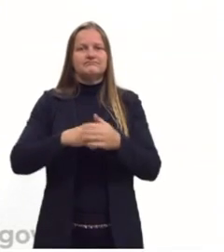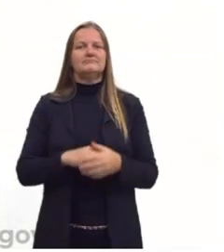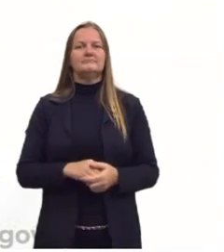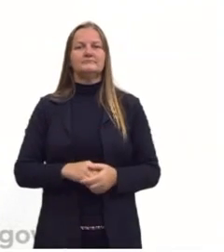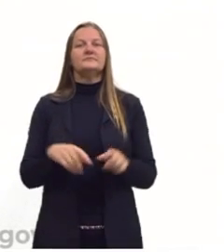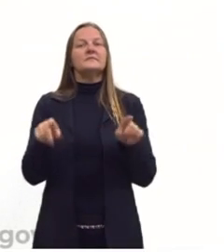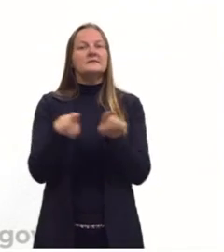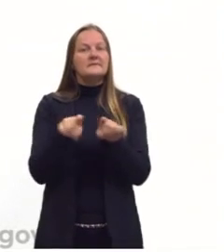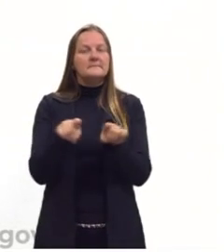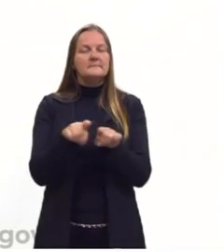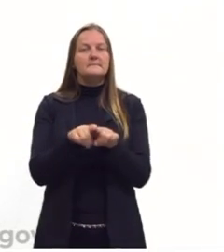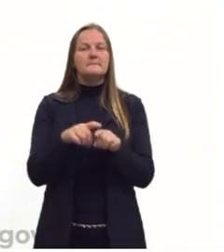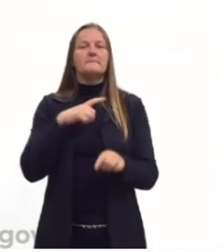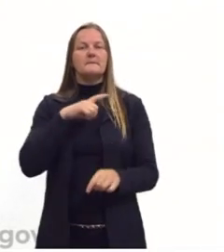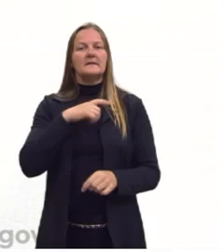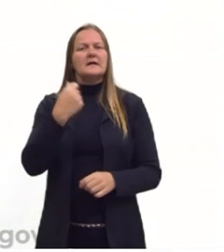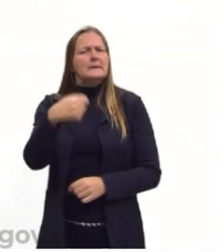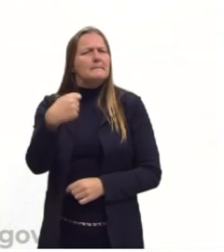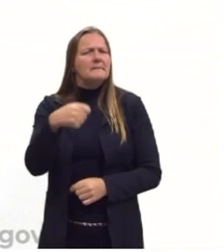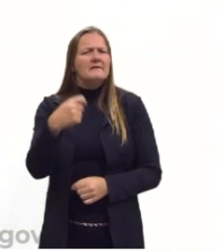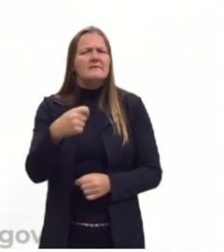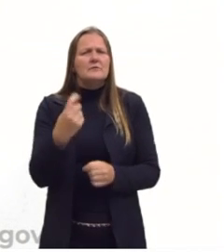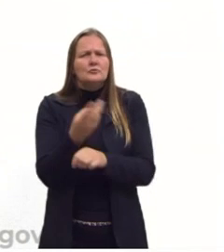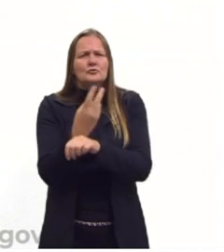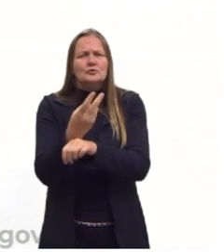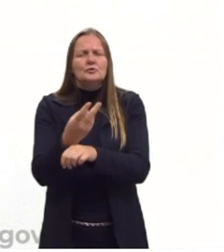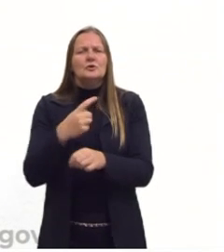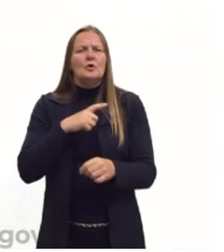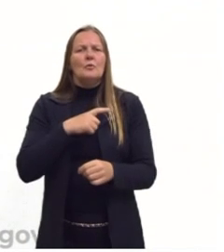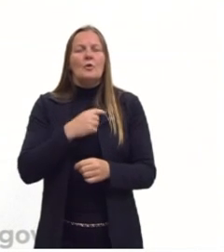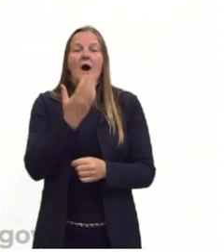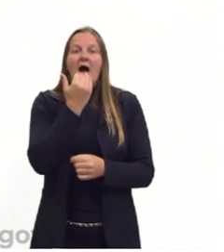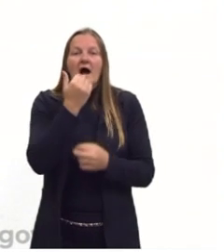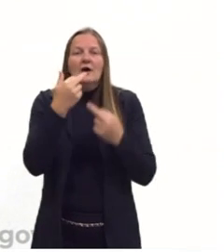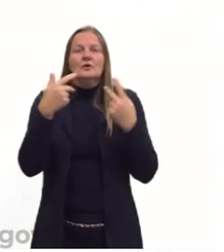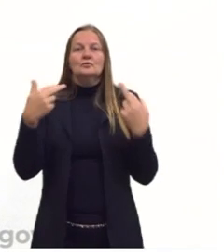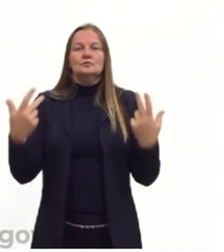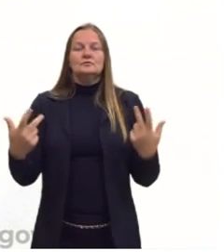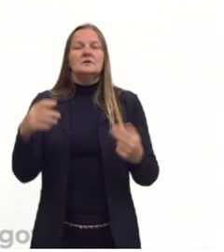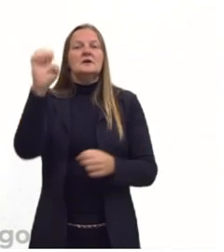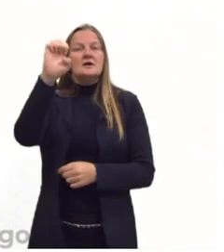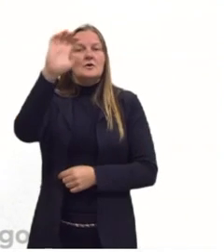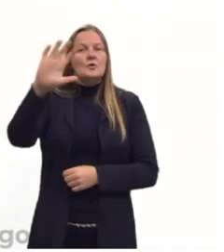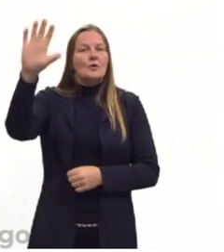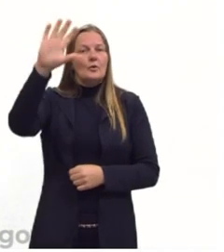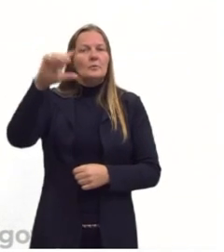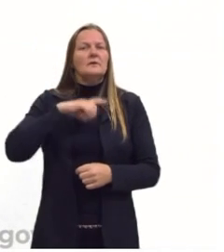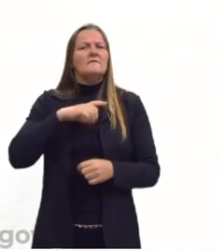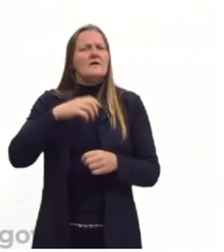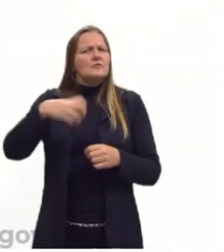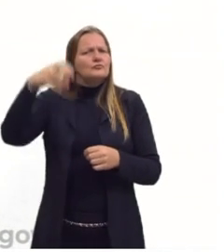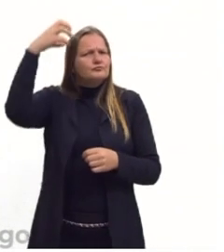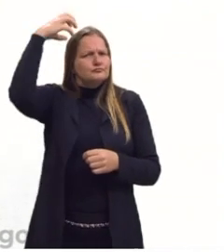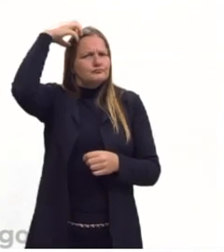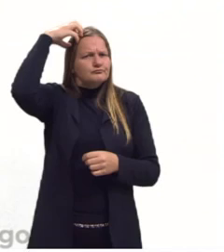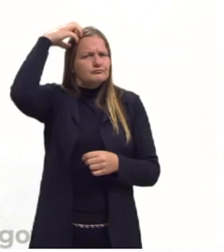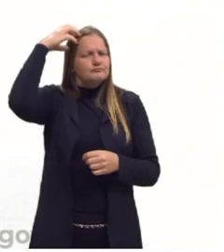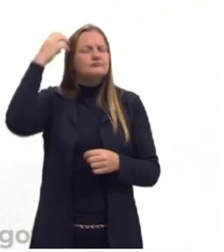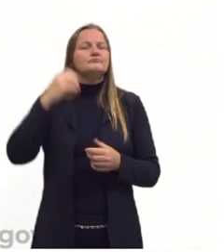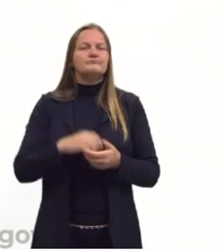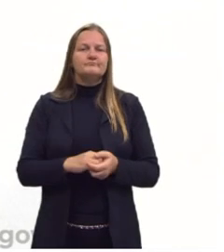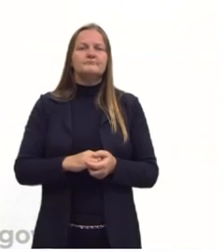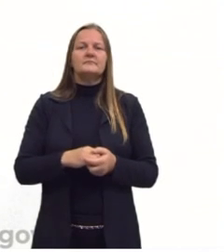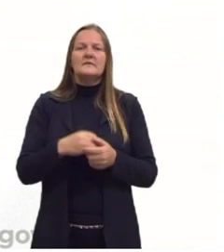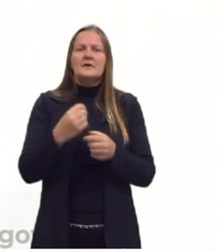E também existia uma necessidade de buscar fontes de alimentos. Os europeus, vários reinos, precisavam